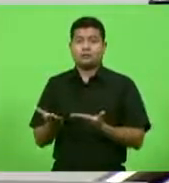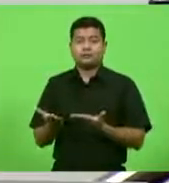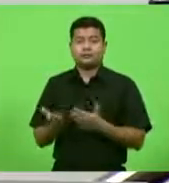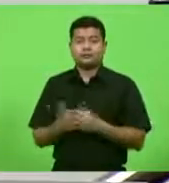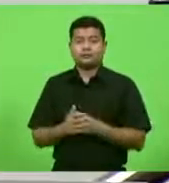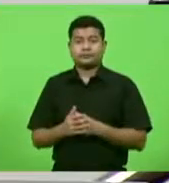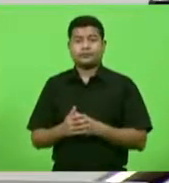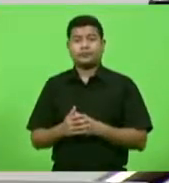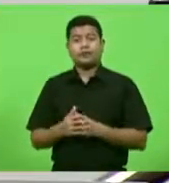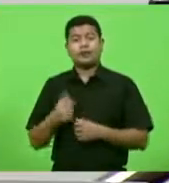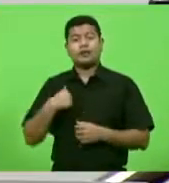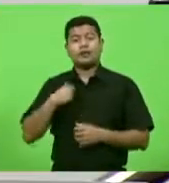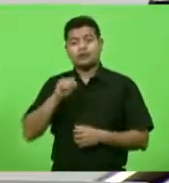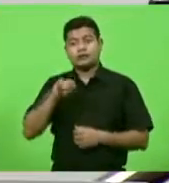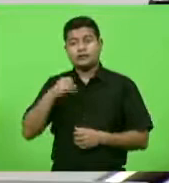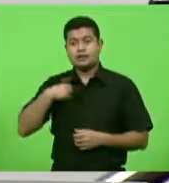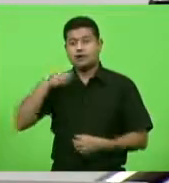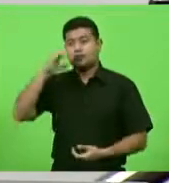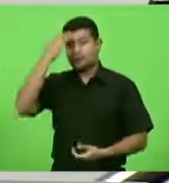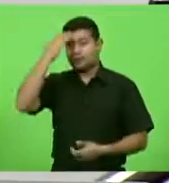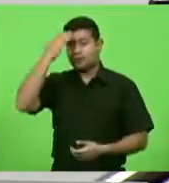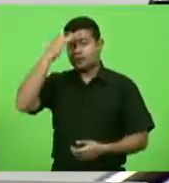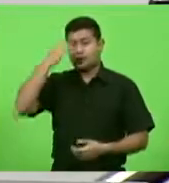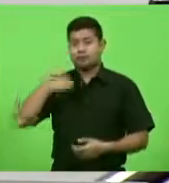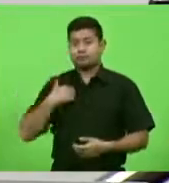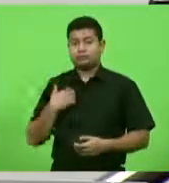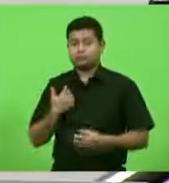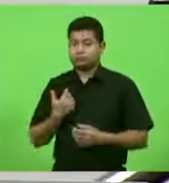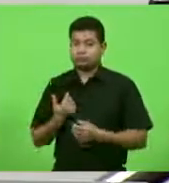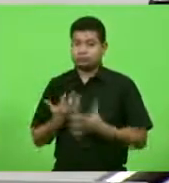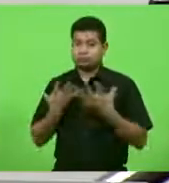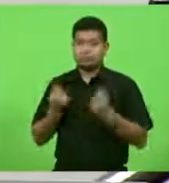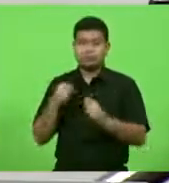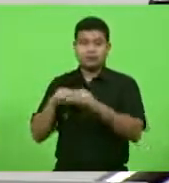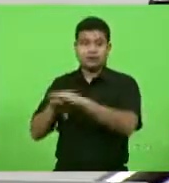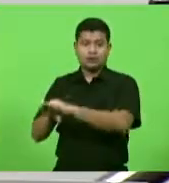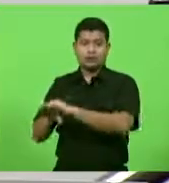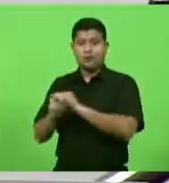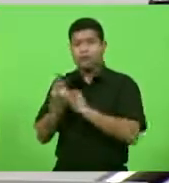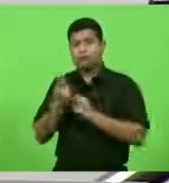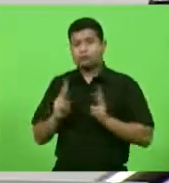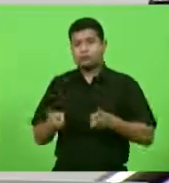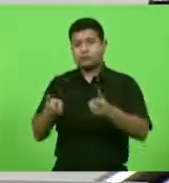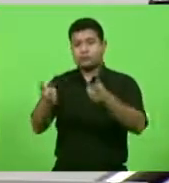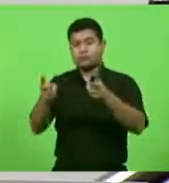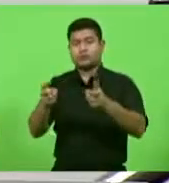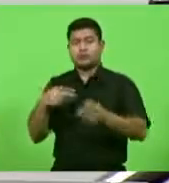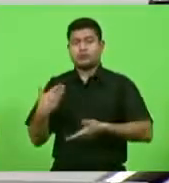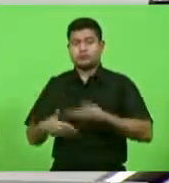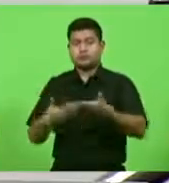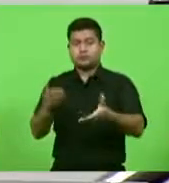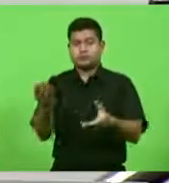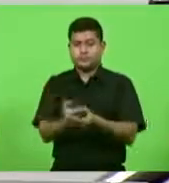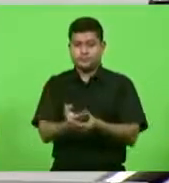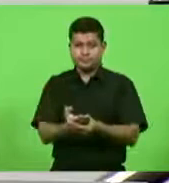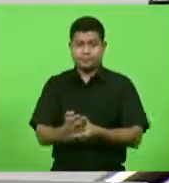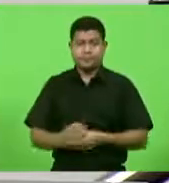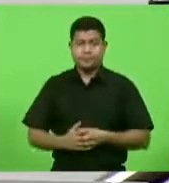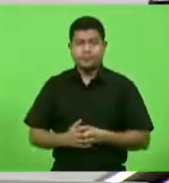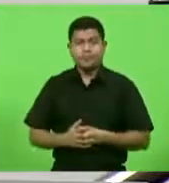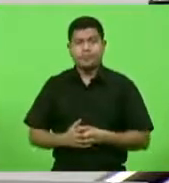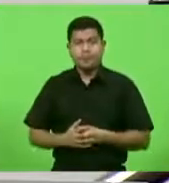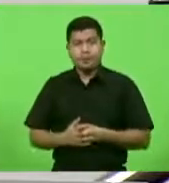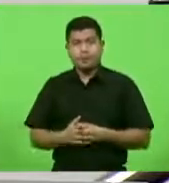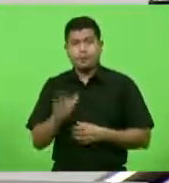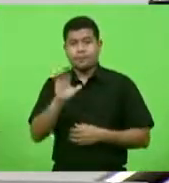eu concluísse ser a favor do arquivamento ou da continuidade do processo mas a CPI dos